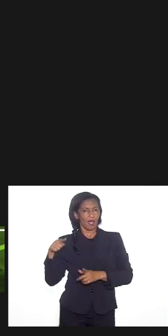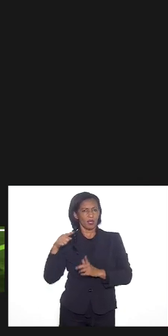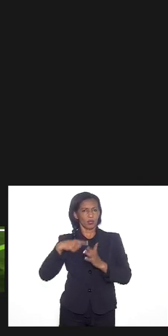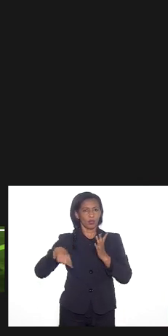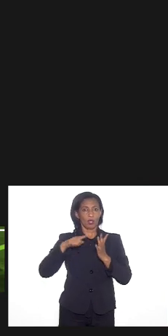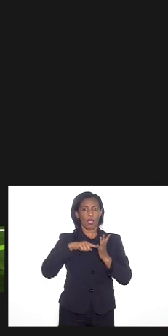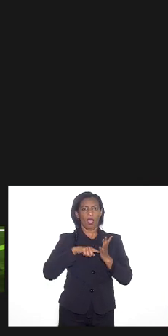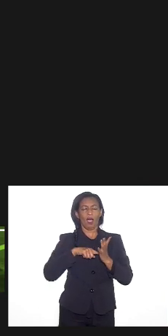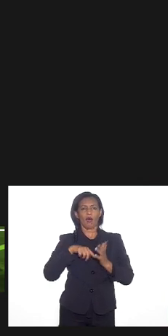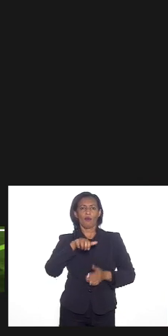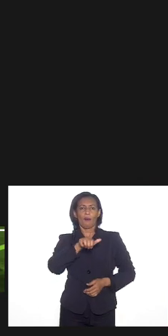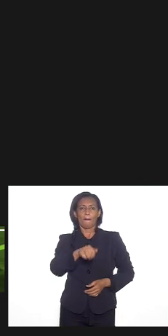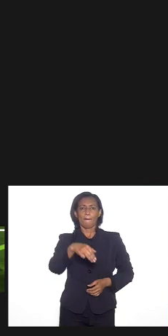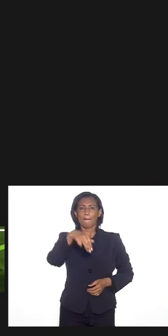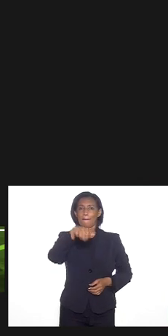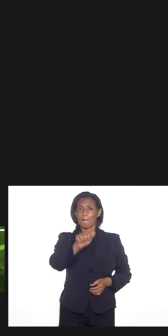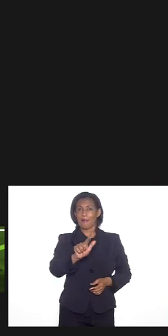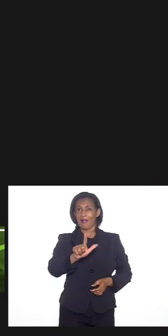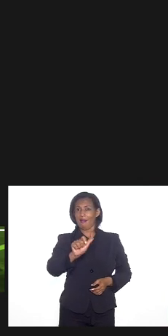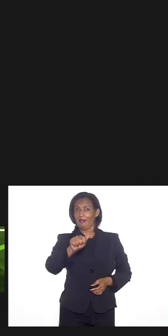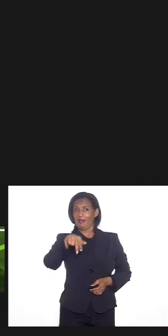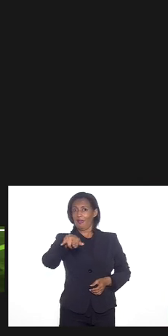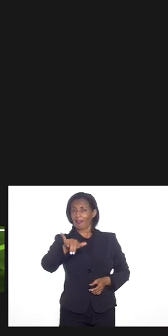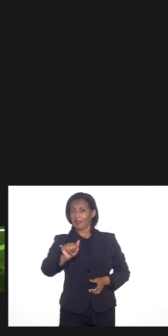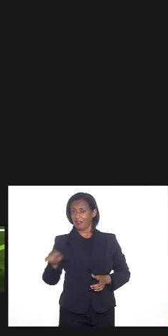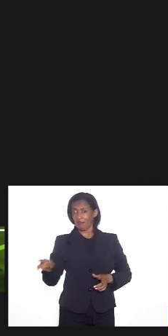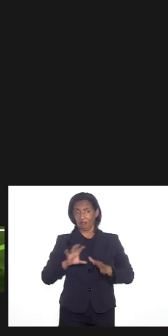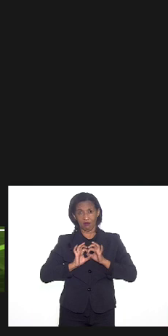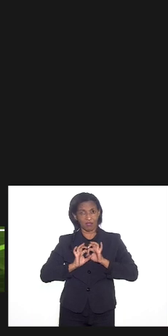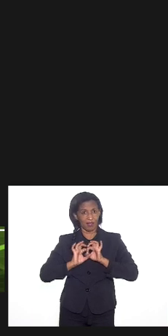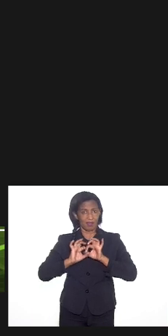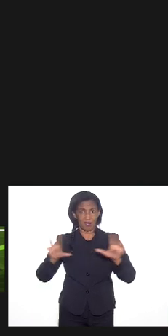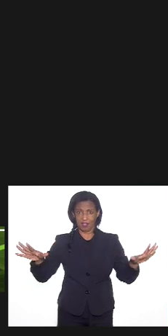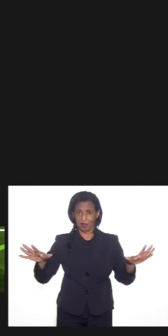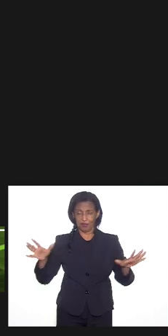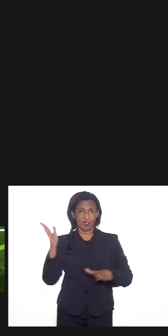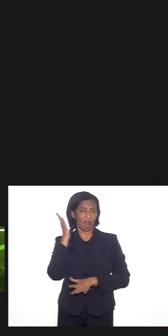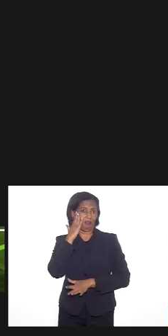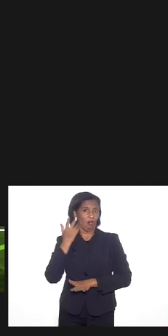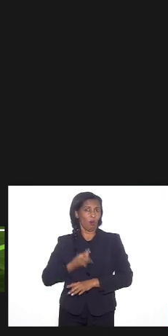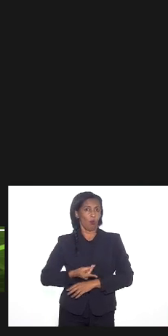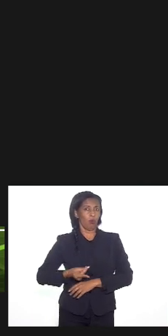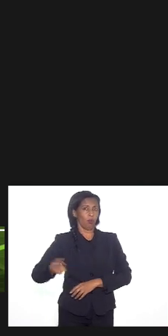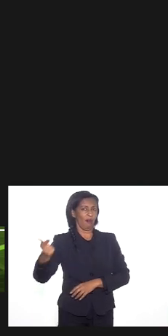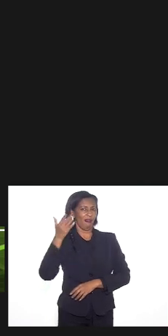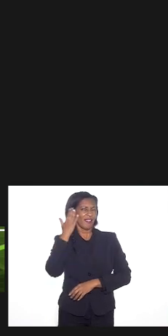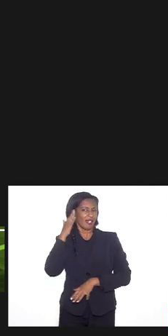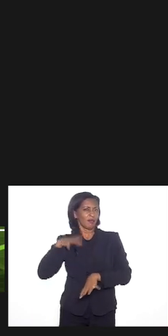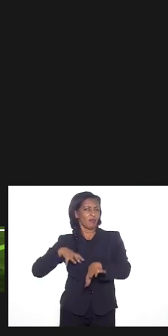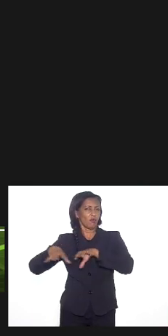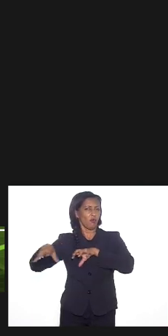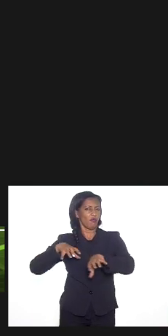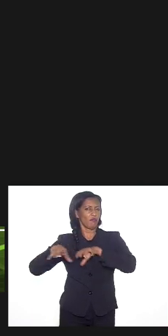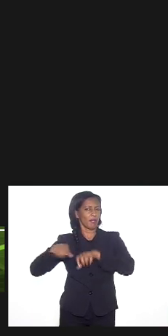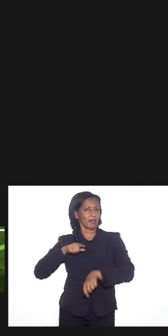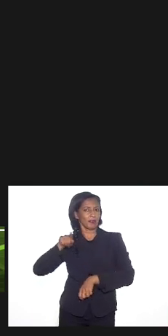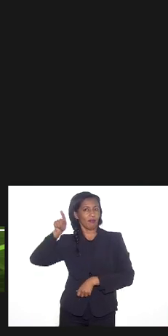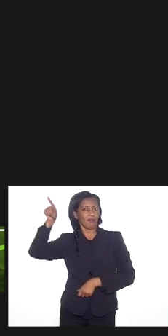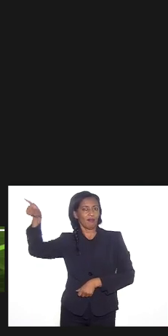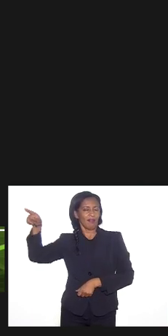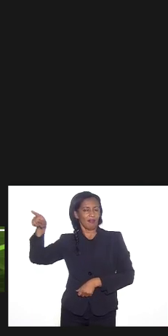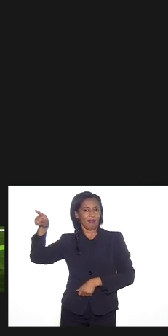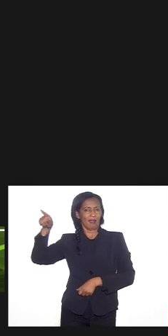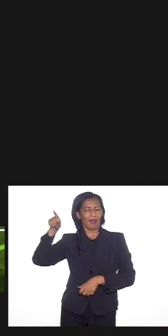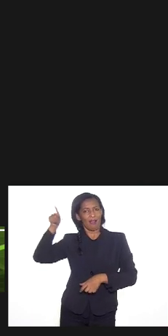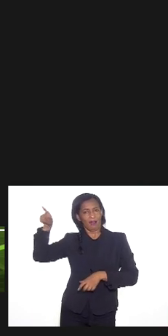continua solto ele tá foragido e como nós sabemos que houve aquela movimentação pra aquela região nós ficamos